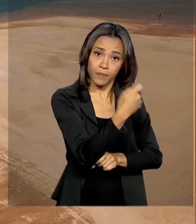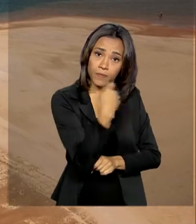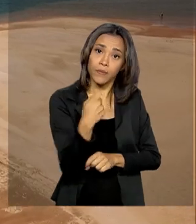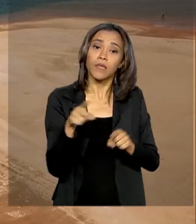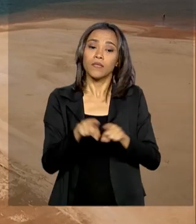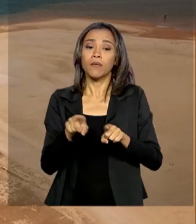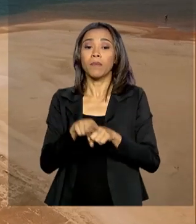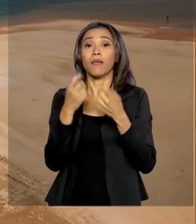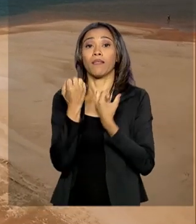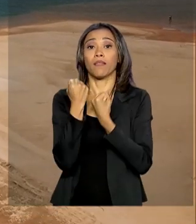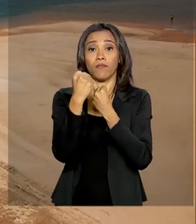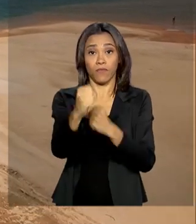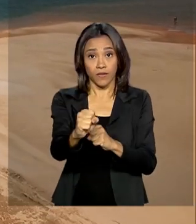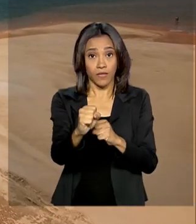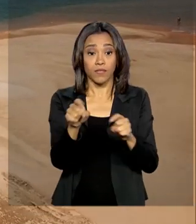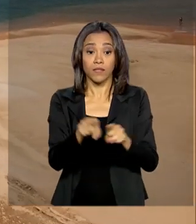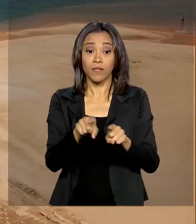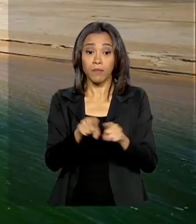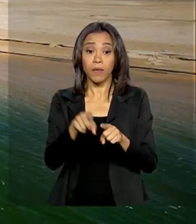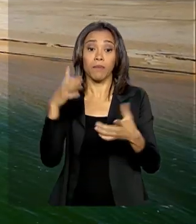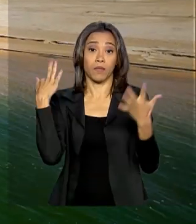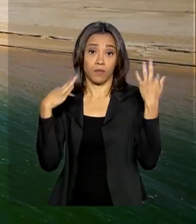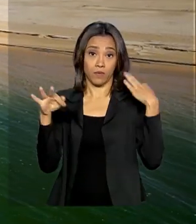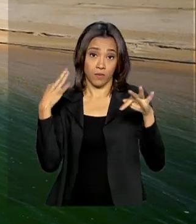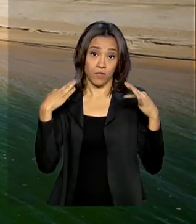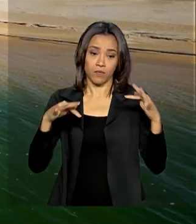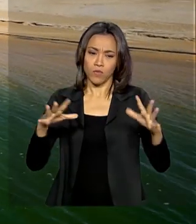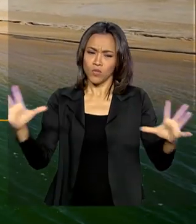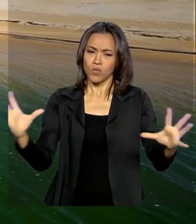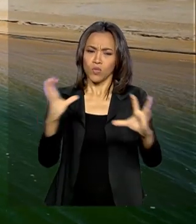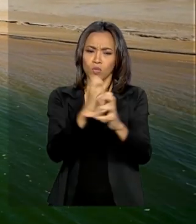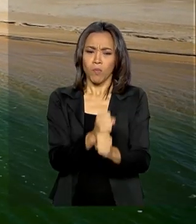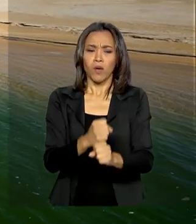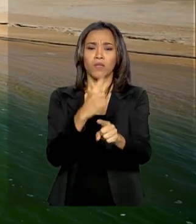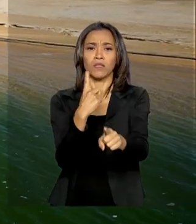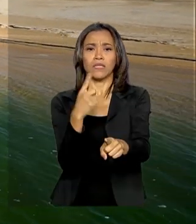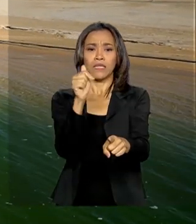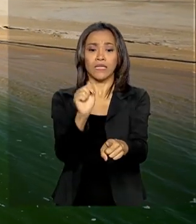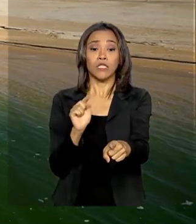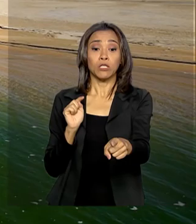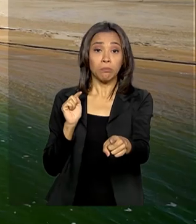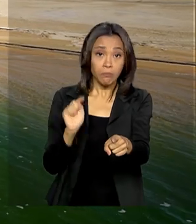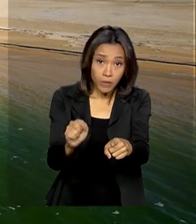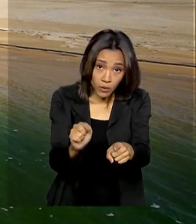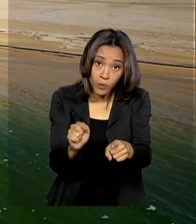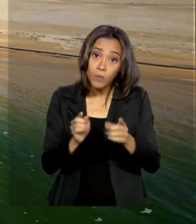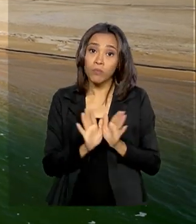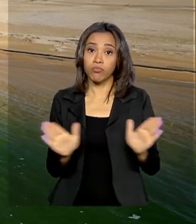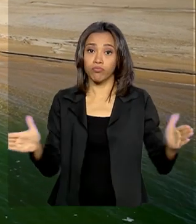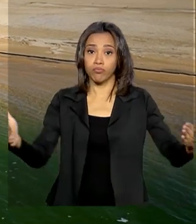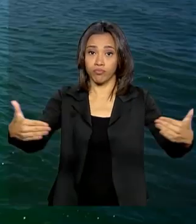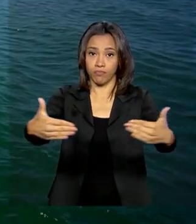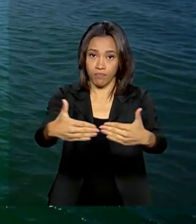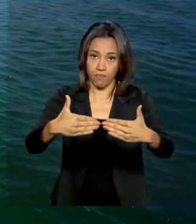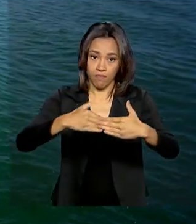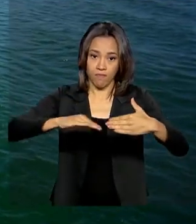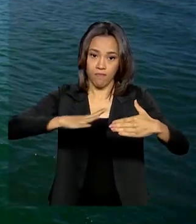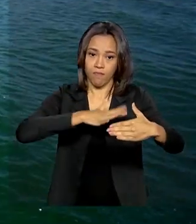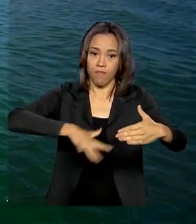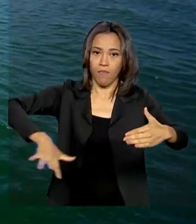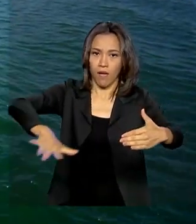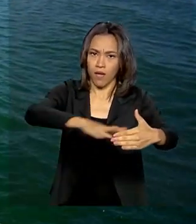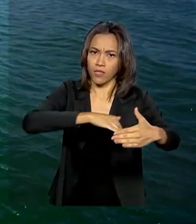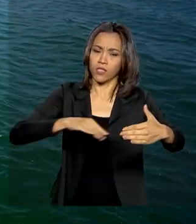inundação e até para recriação. São mais de 17 mil. 4.830 estão